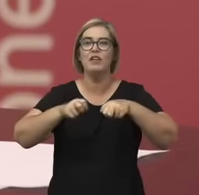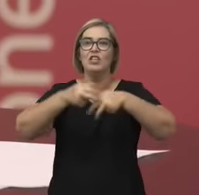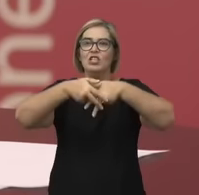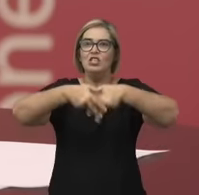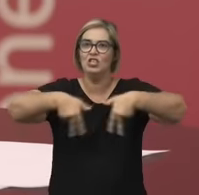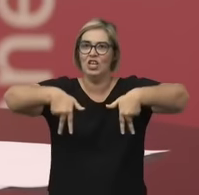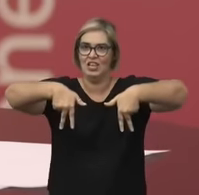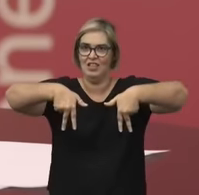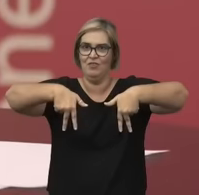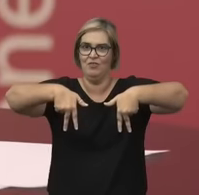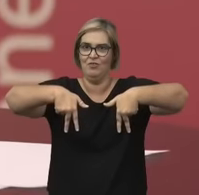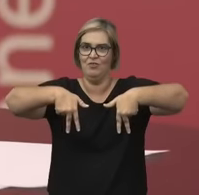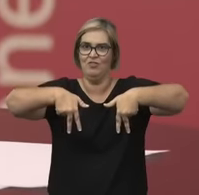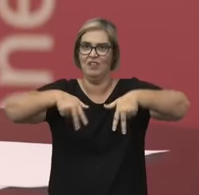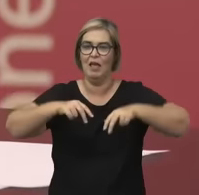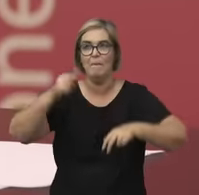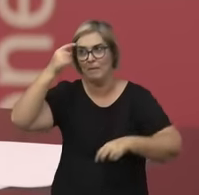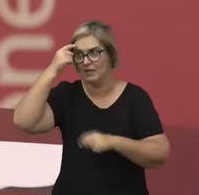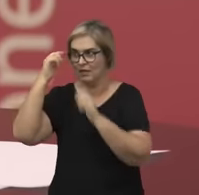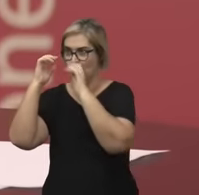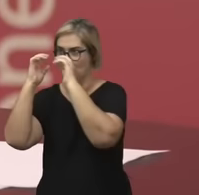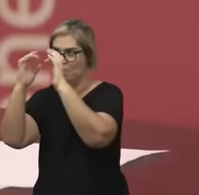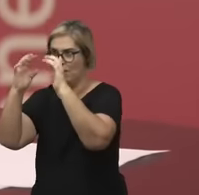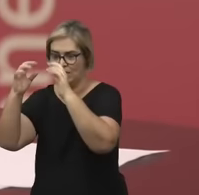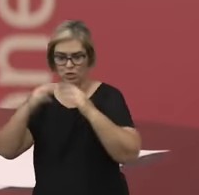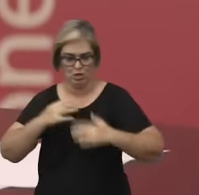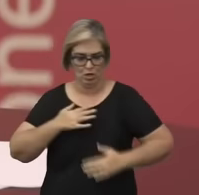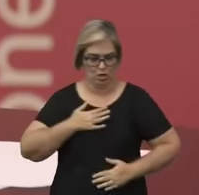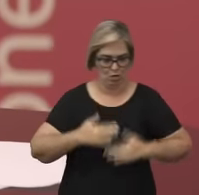A gente, às vezes, considera que o Descartes é o grande